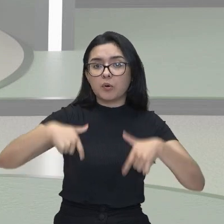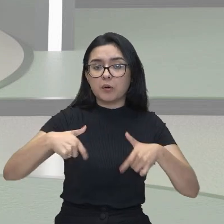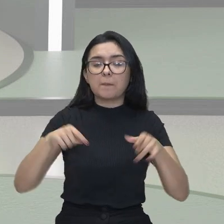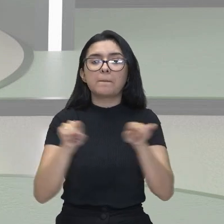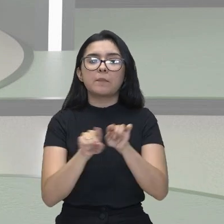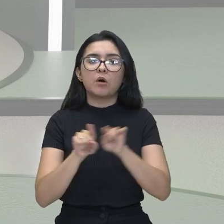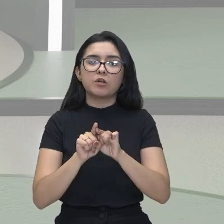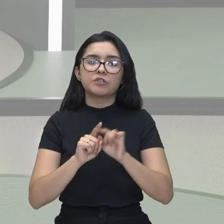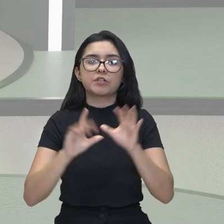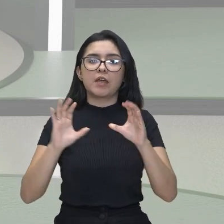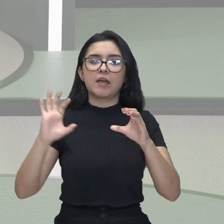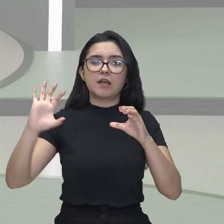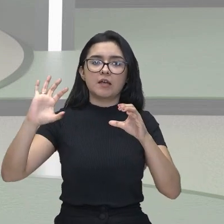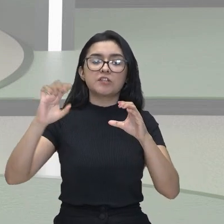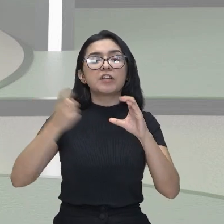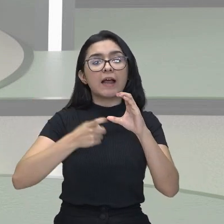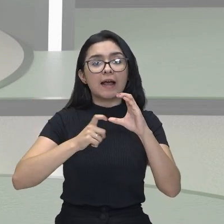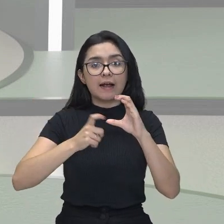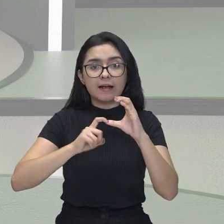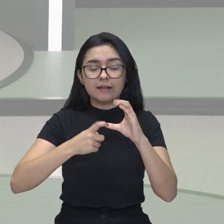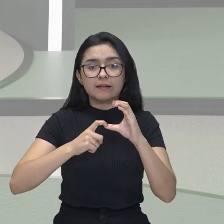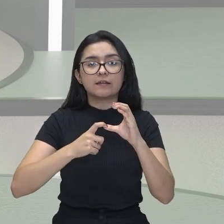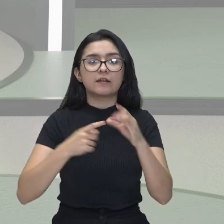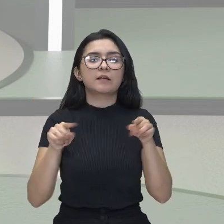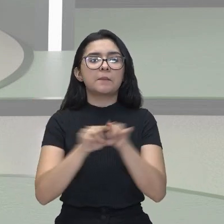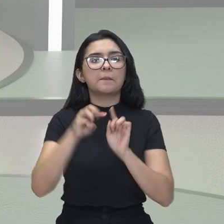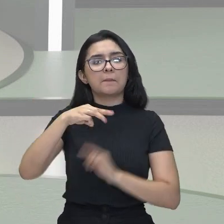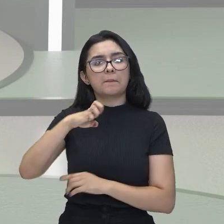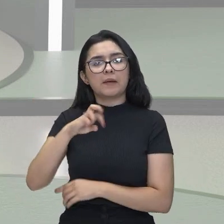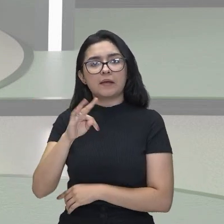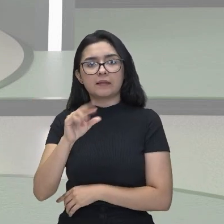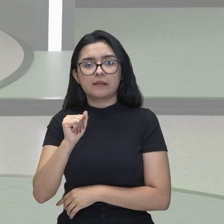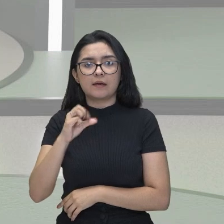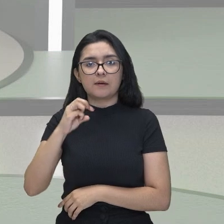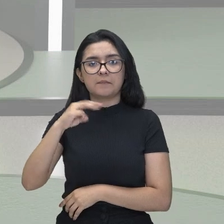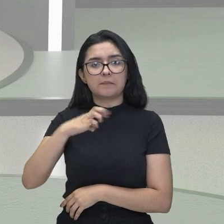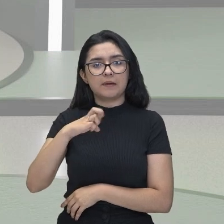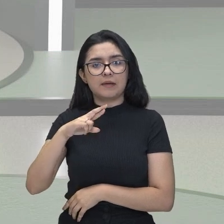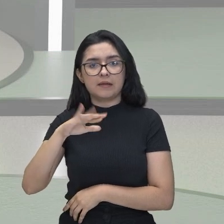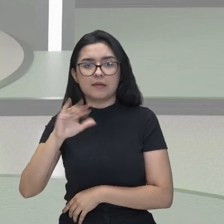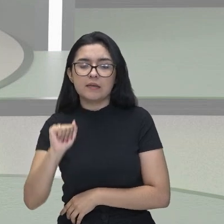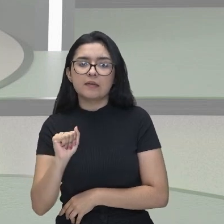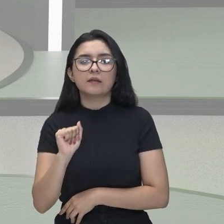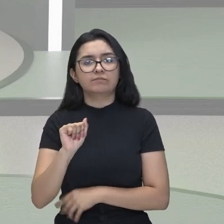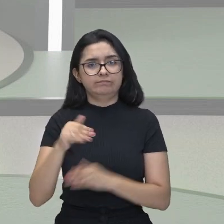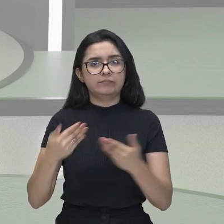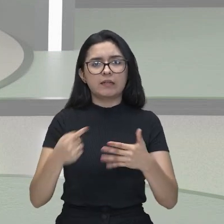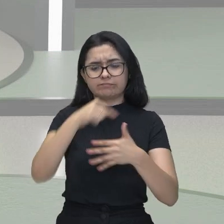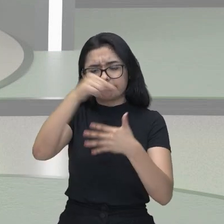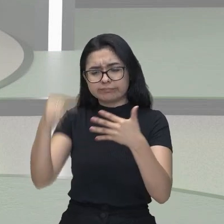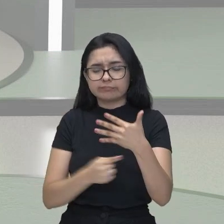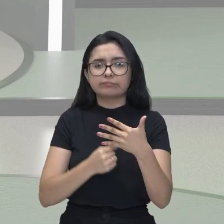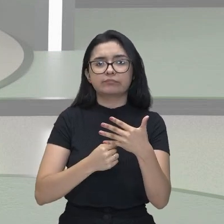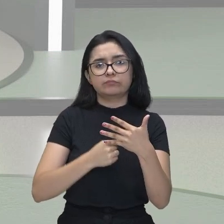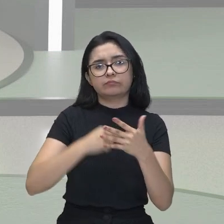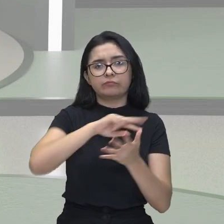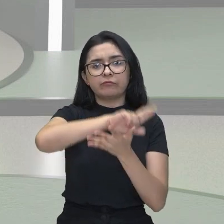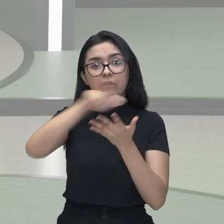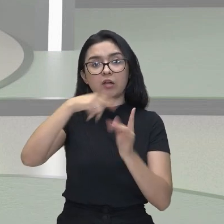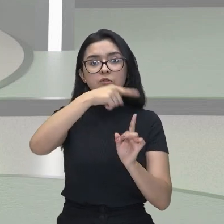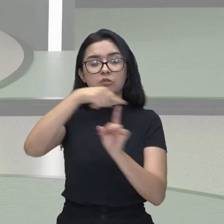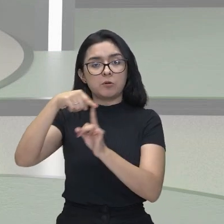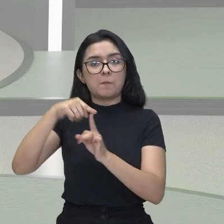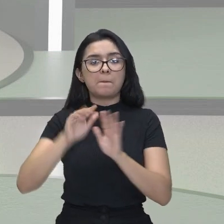cadeia, pode ser de metameria, tautomeria. Não é verdade? Tá bom? Mas